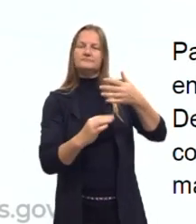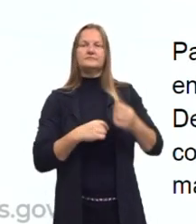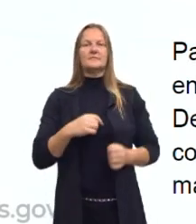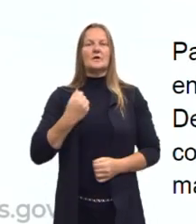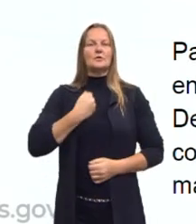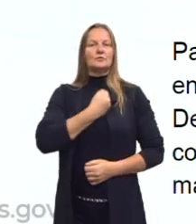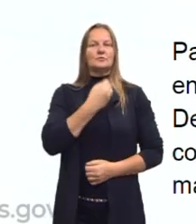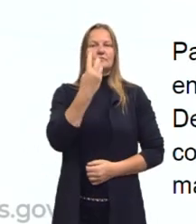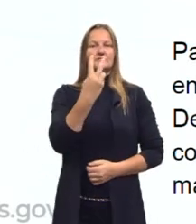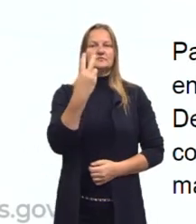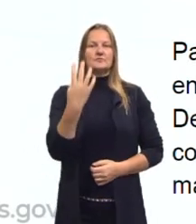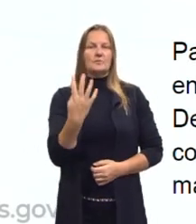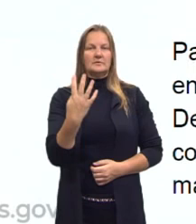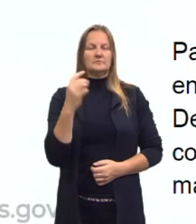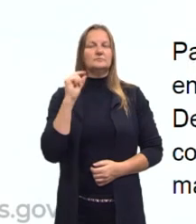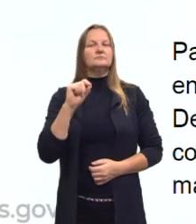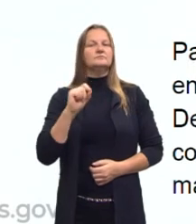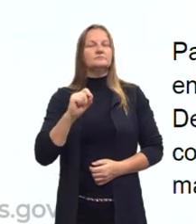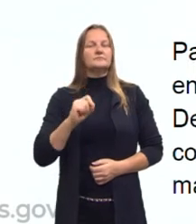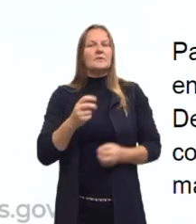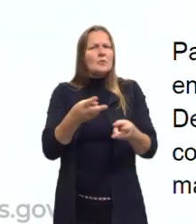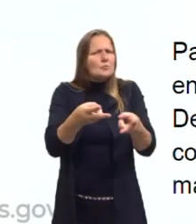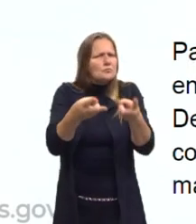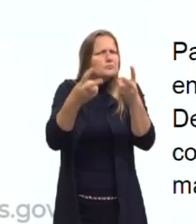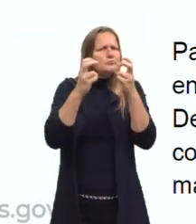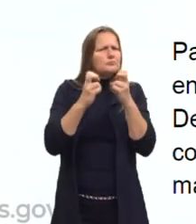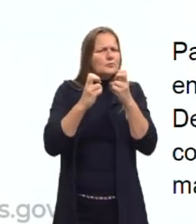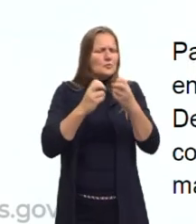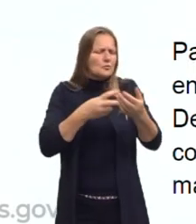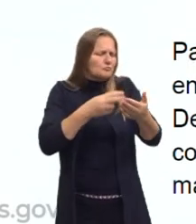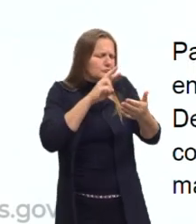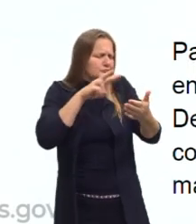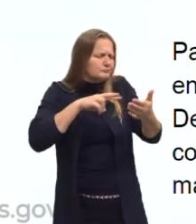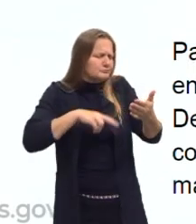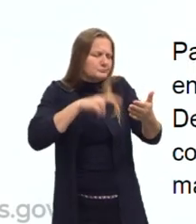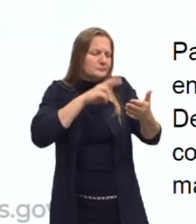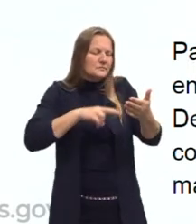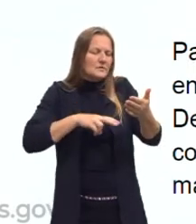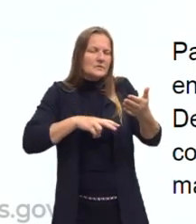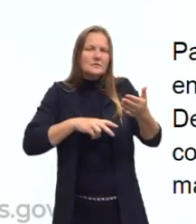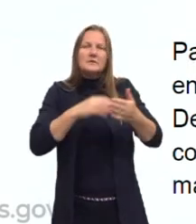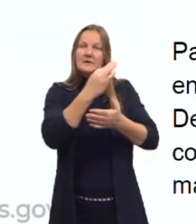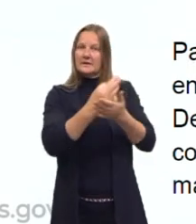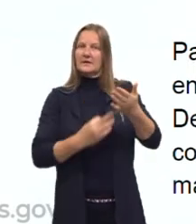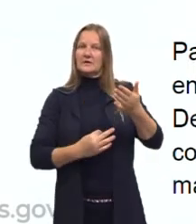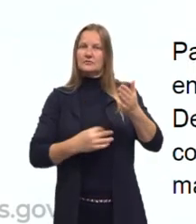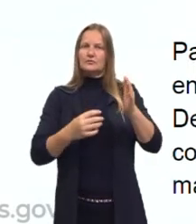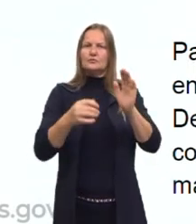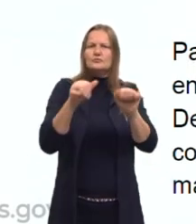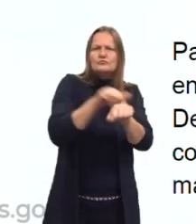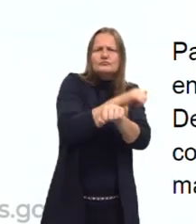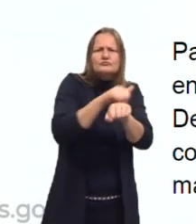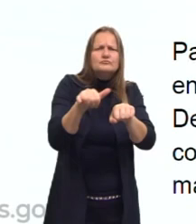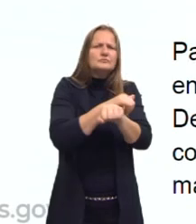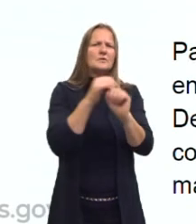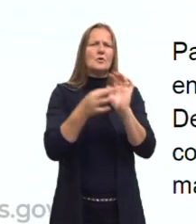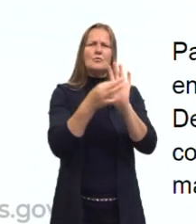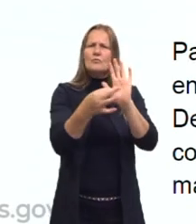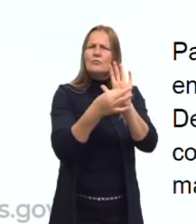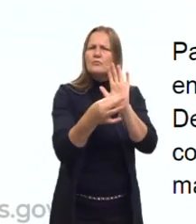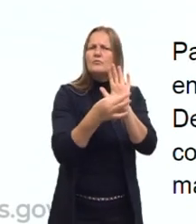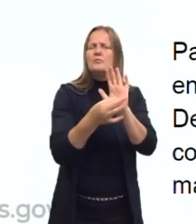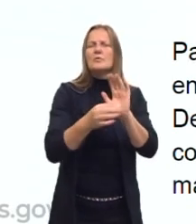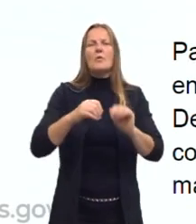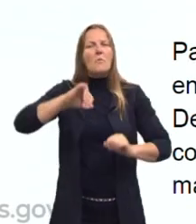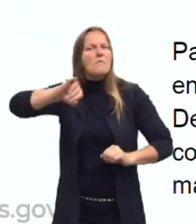número 24. Reconhecer no texto estratégias argumentativas empregadas para o convencimento